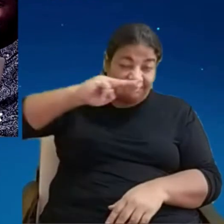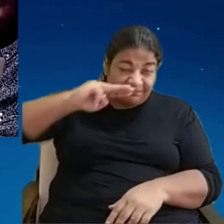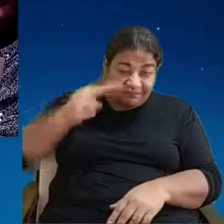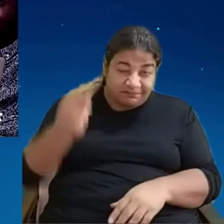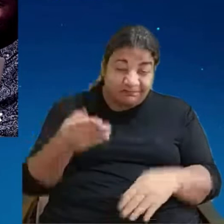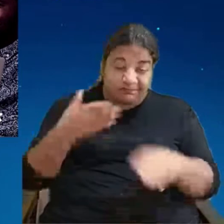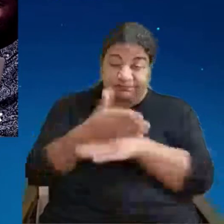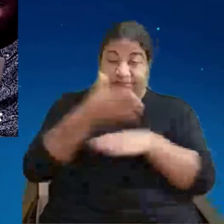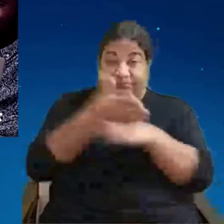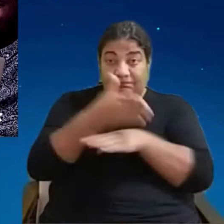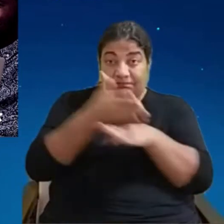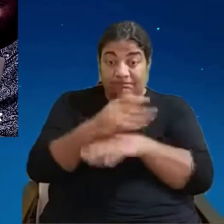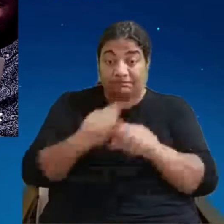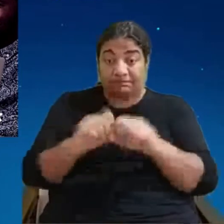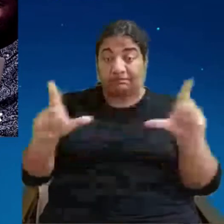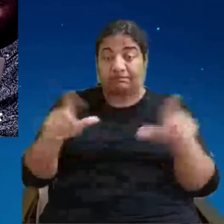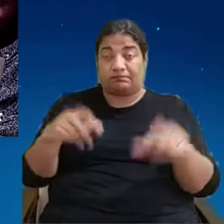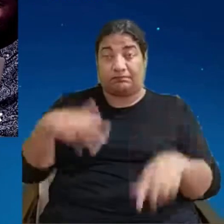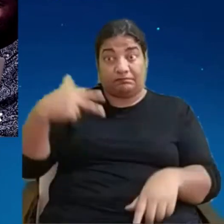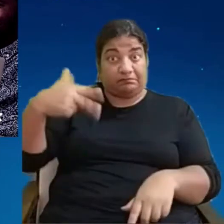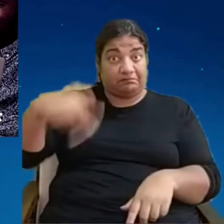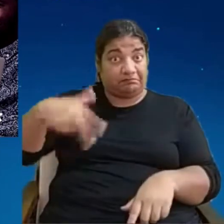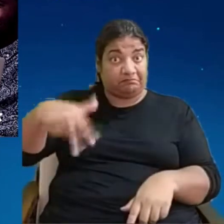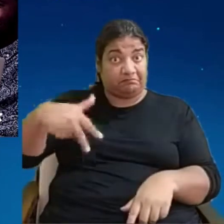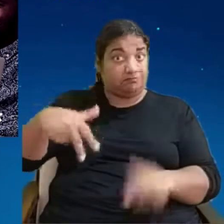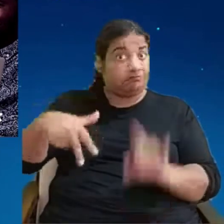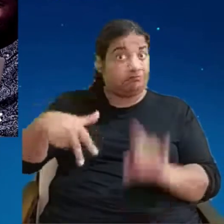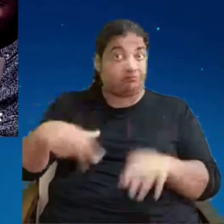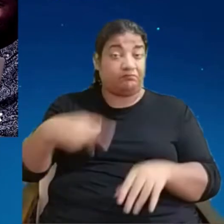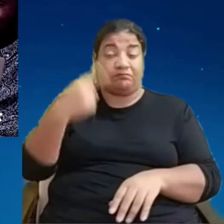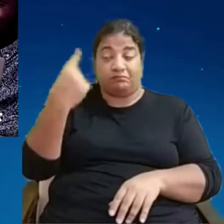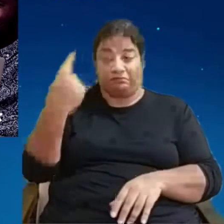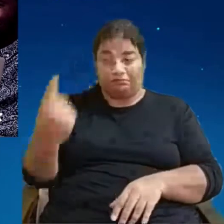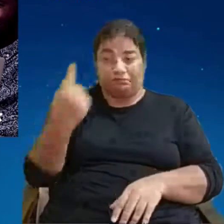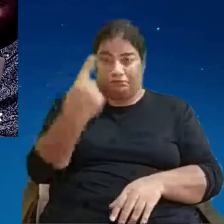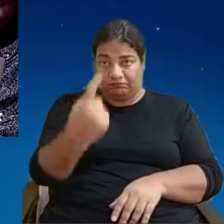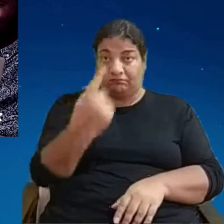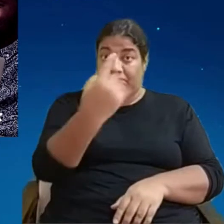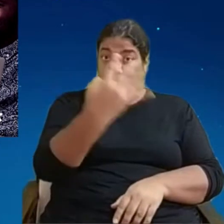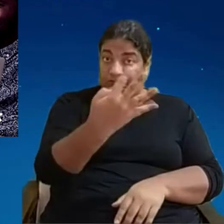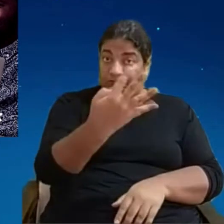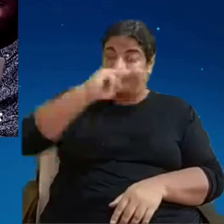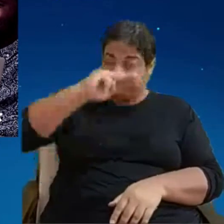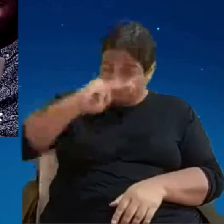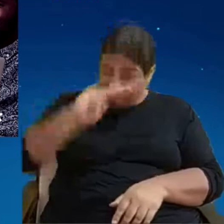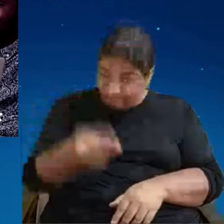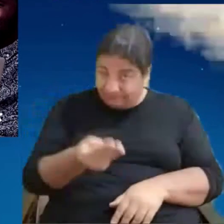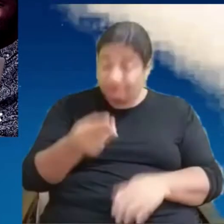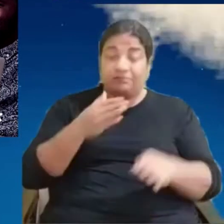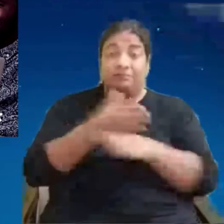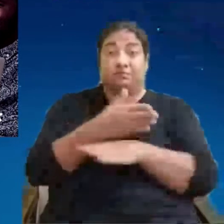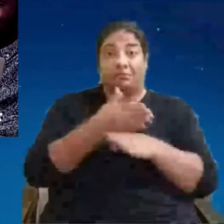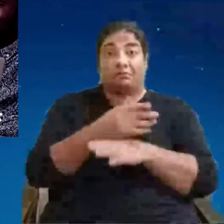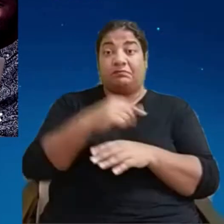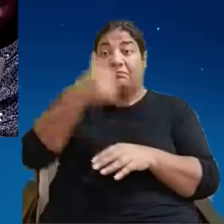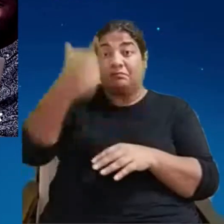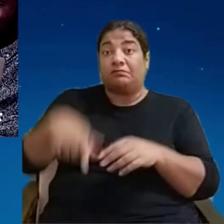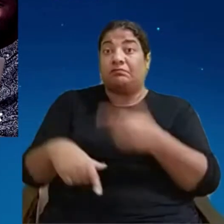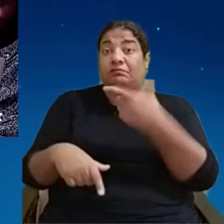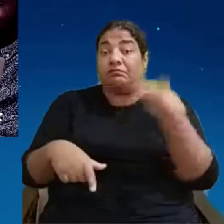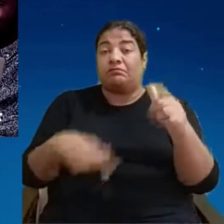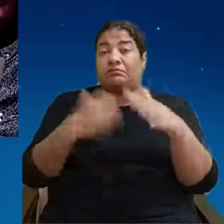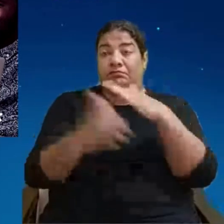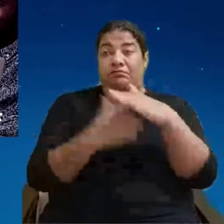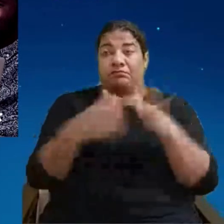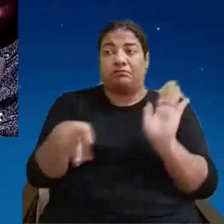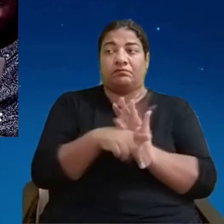114 milhões de acessos somando as demais operadoras você vê quantos acessos e quantos positivos estão conectados no